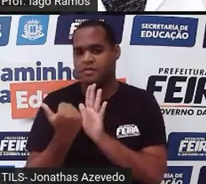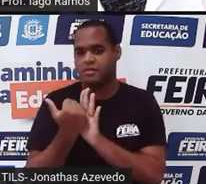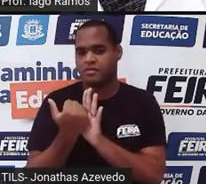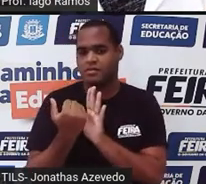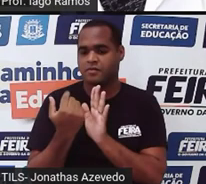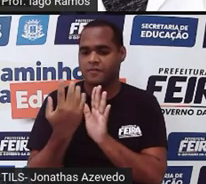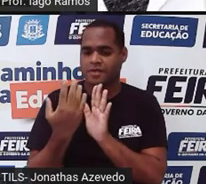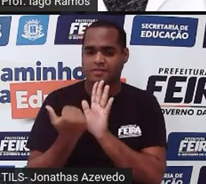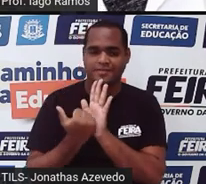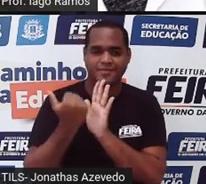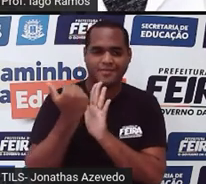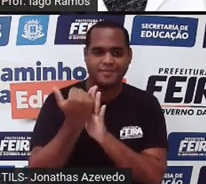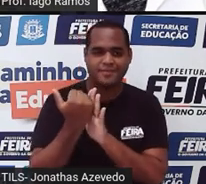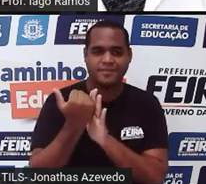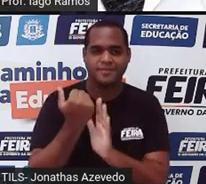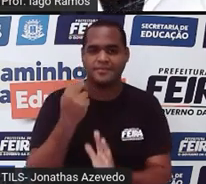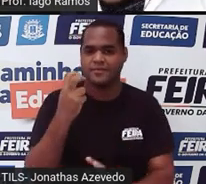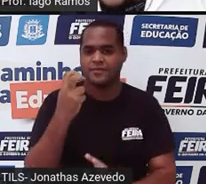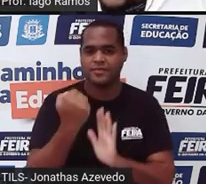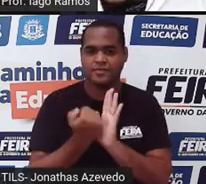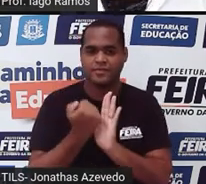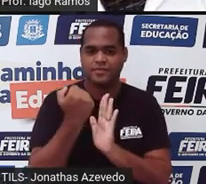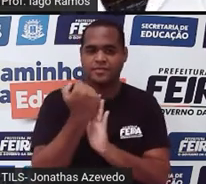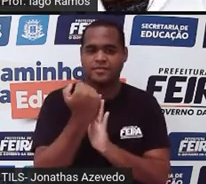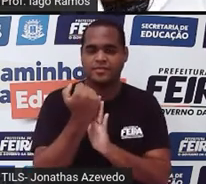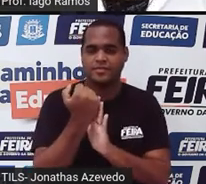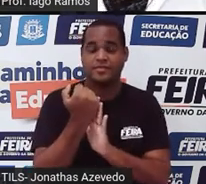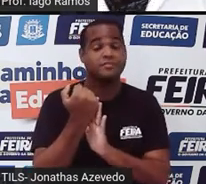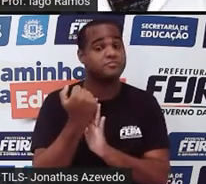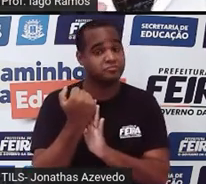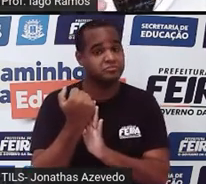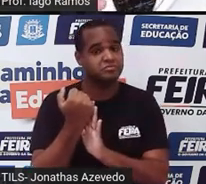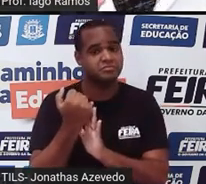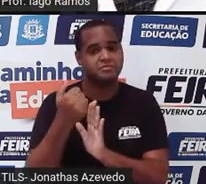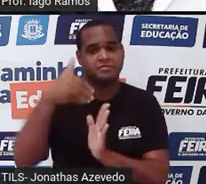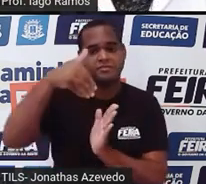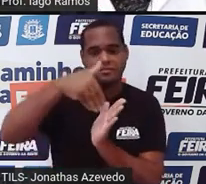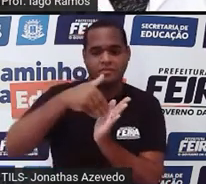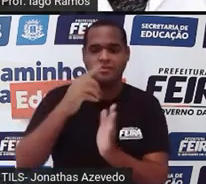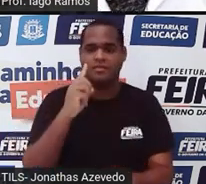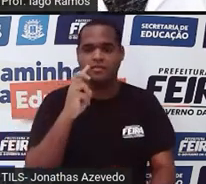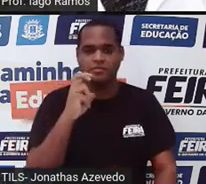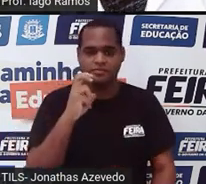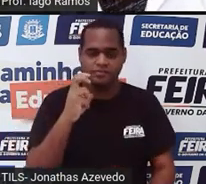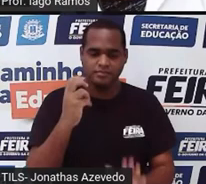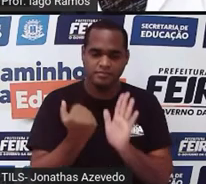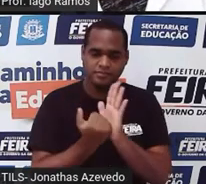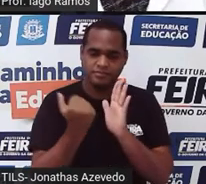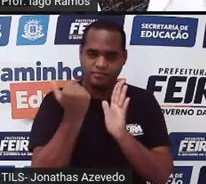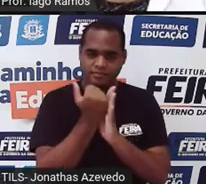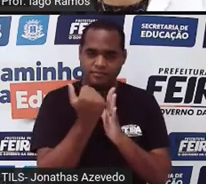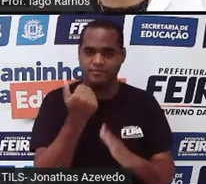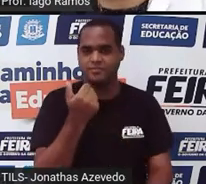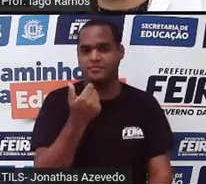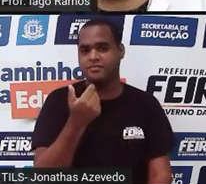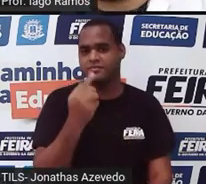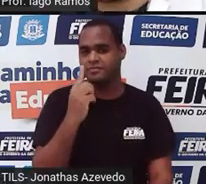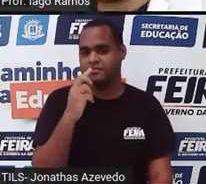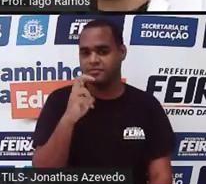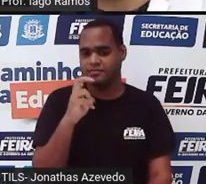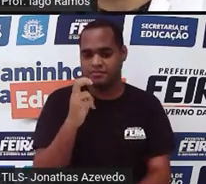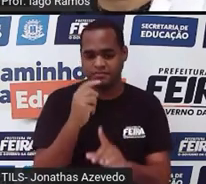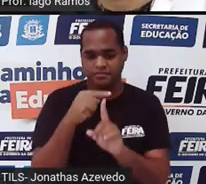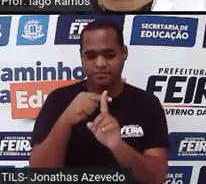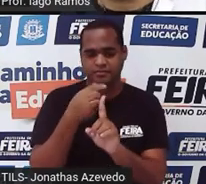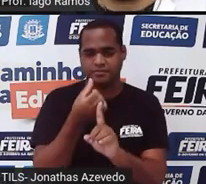depois aumentou 4, depois aumentou 5. Então, do 15, vai aumentar 6. 15 mais